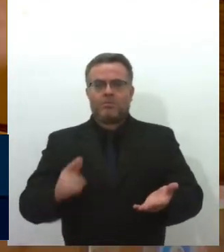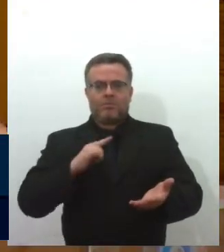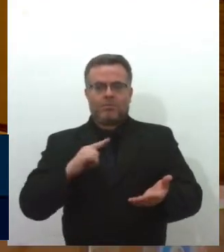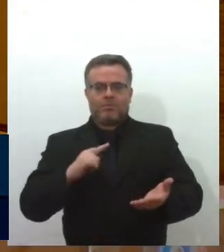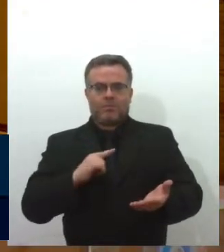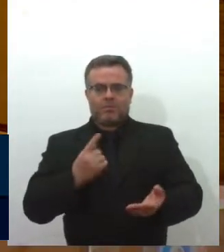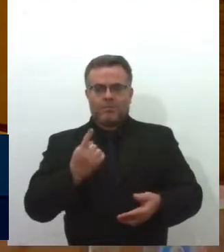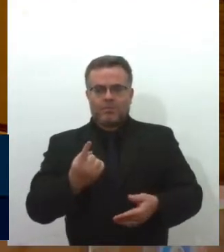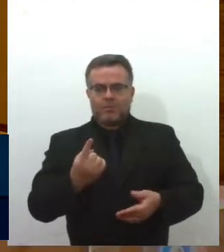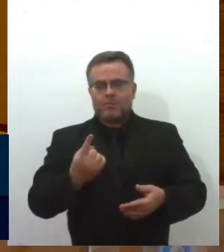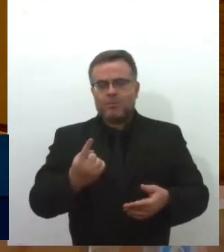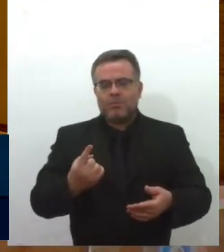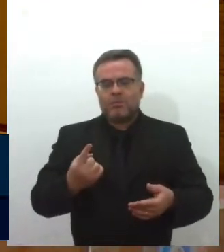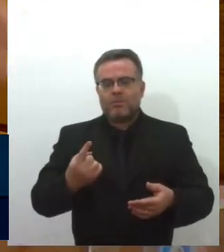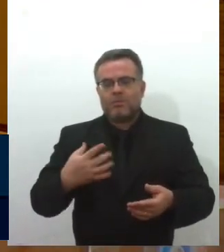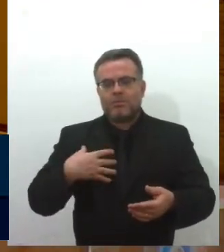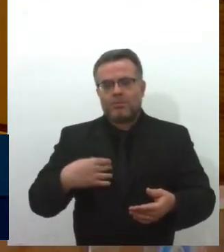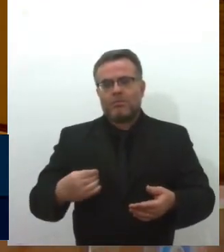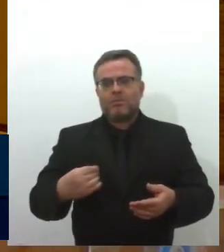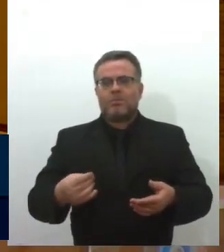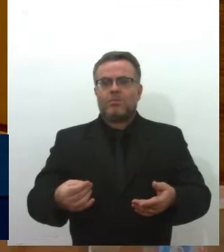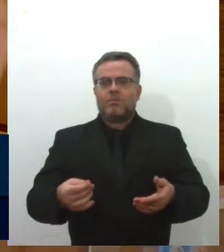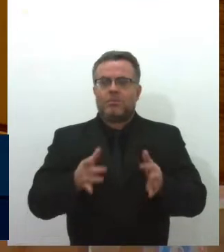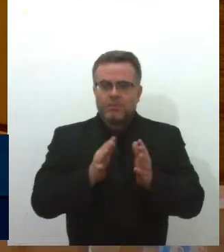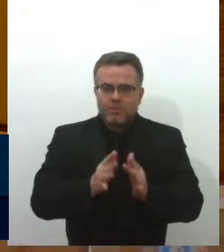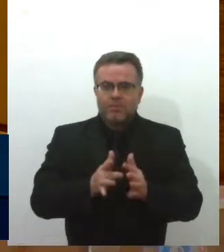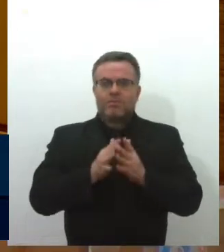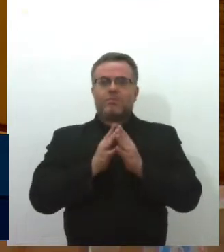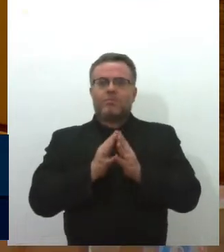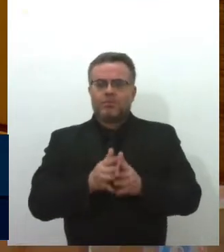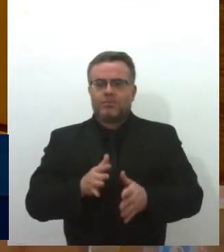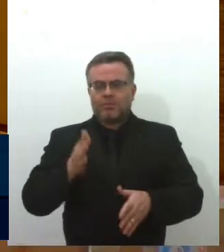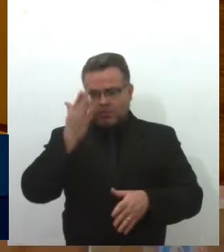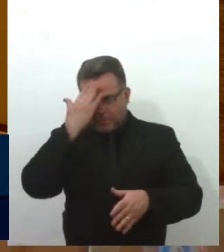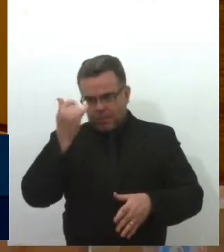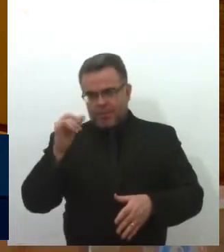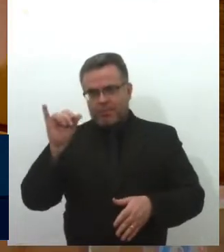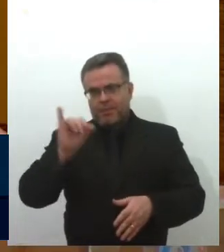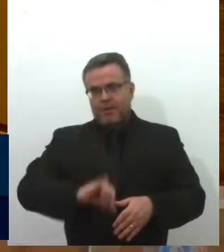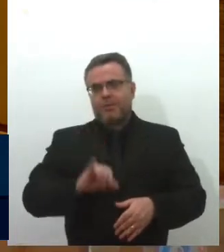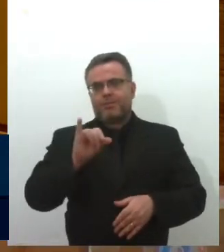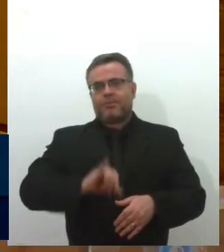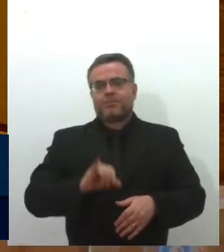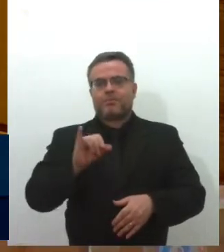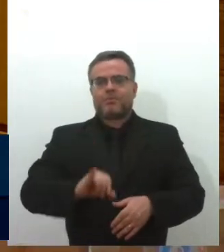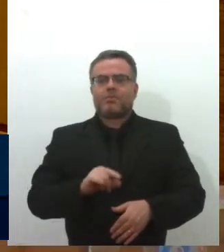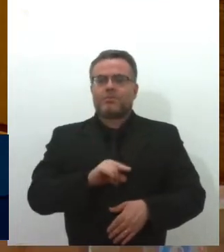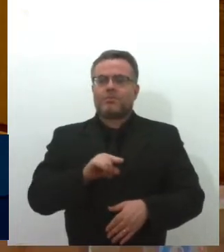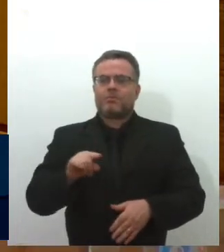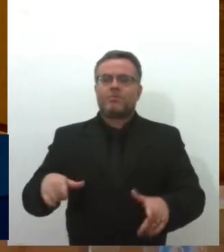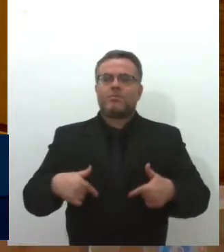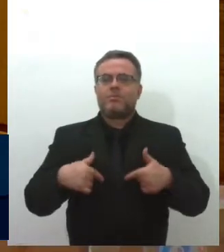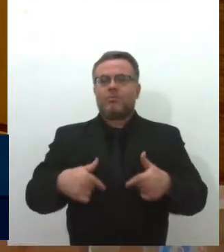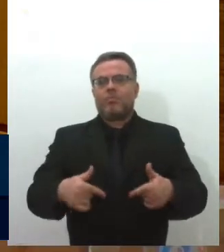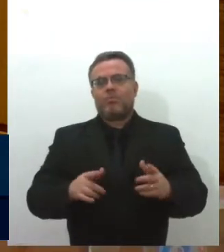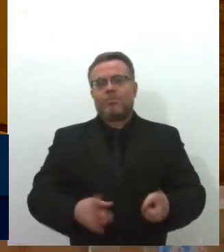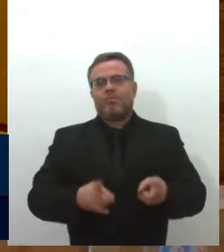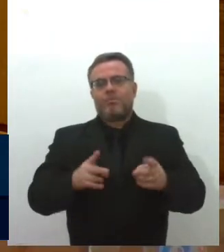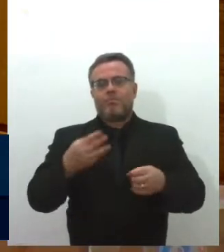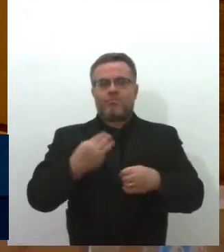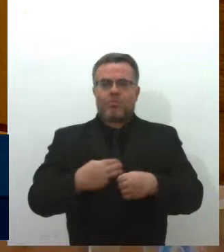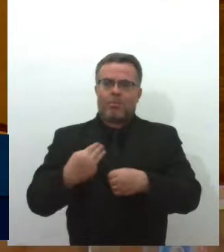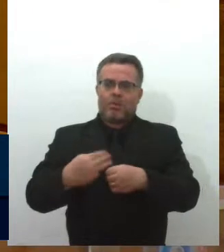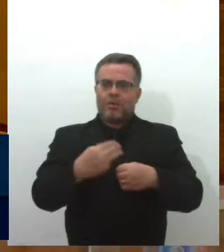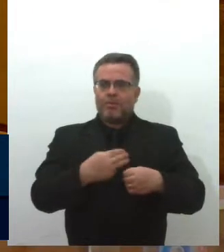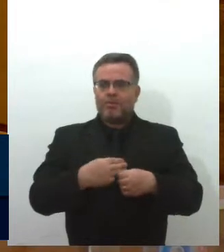isso significa, sabem da importância dessa ação do município de Simão